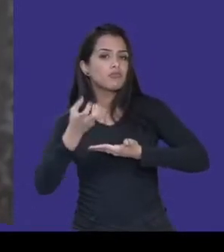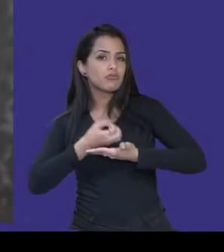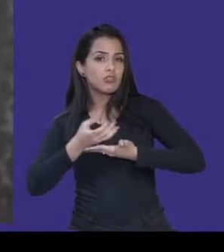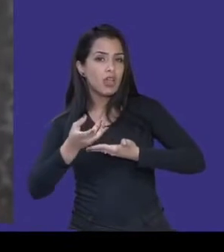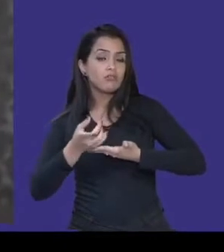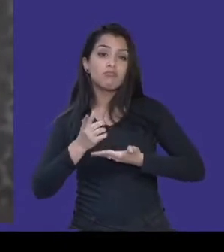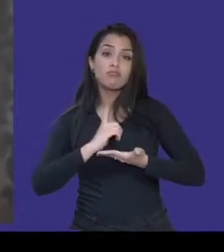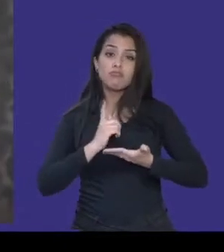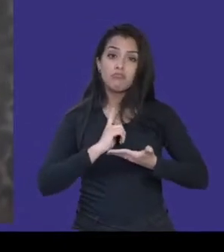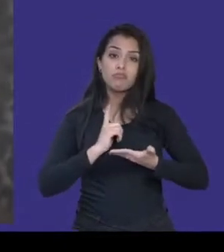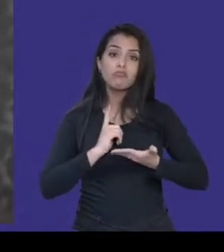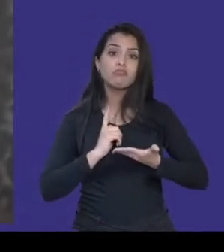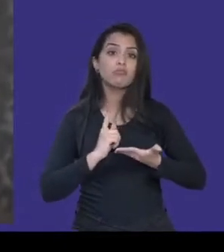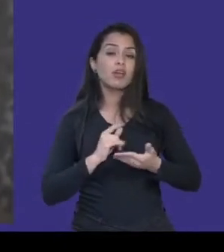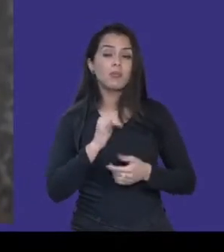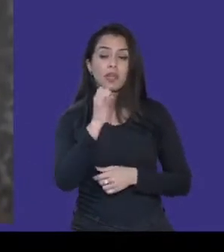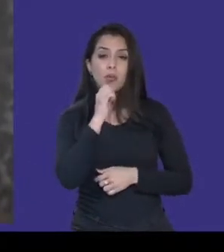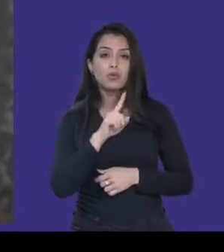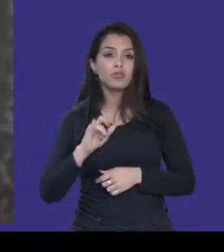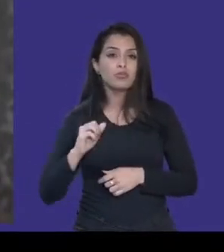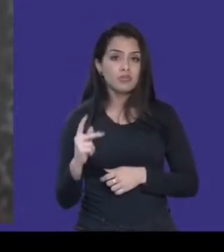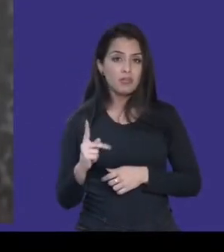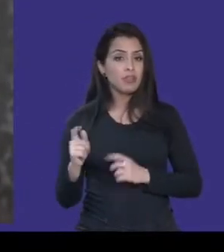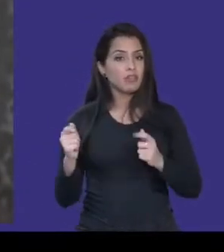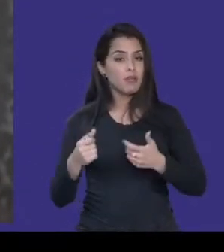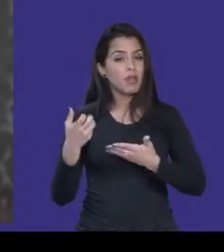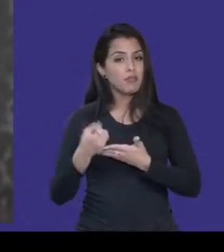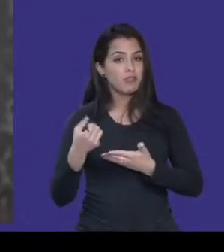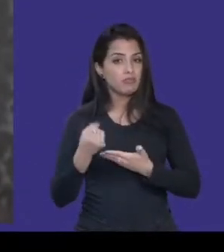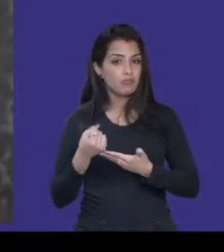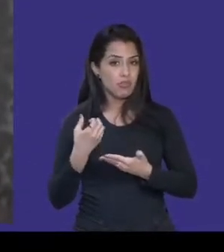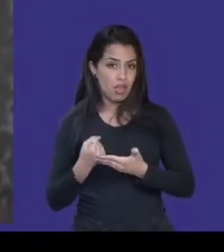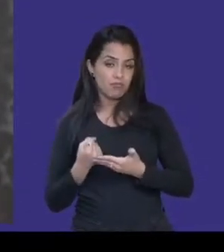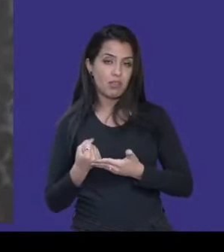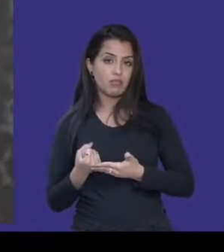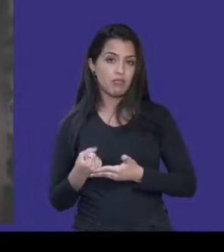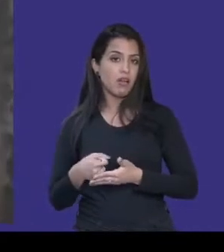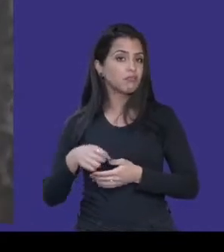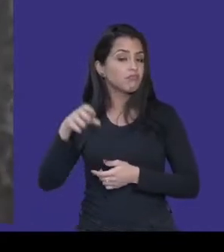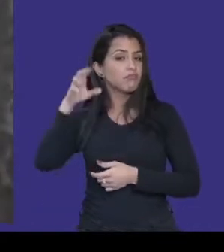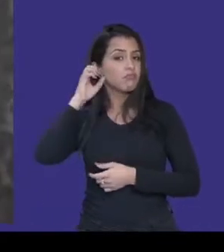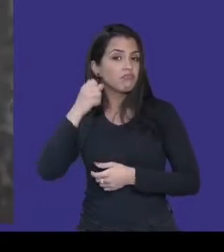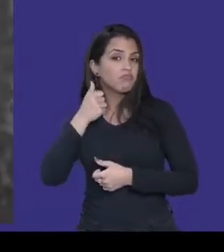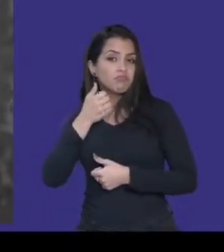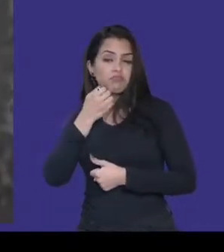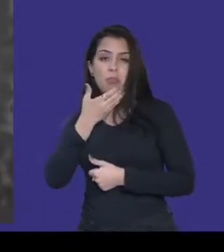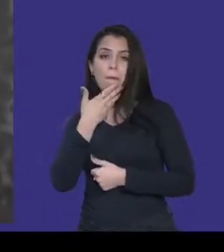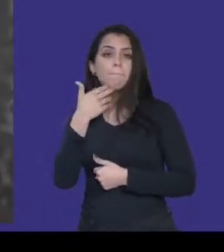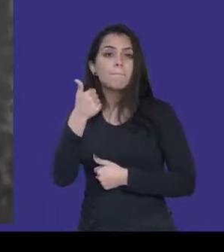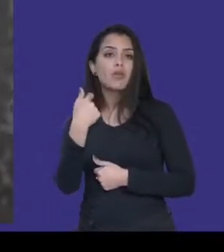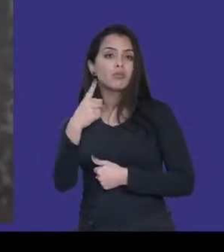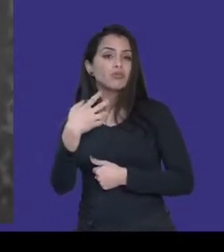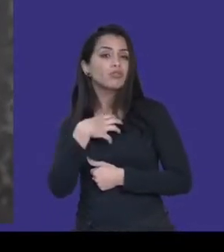em um arquivo zip para que as pessoas baixem e ouçam de maneira que funciona melhor para elas.